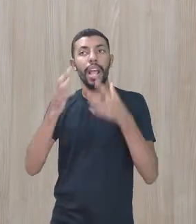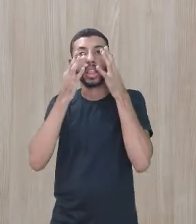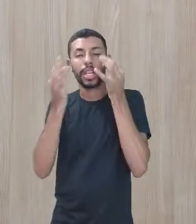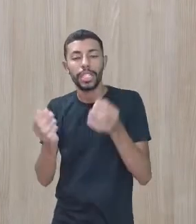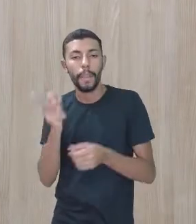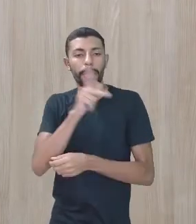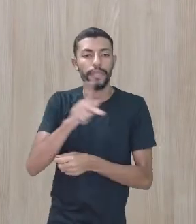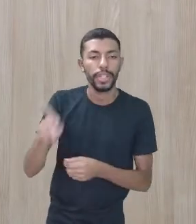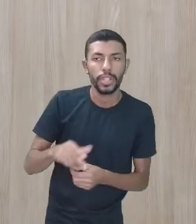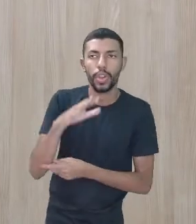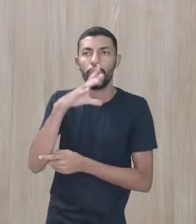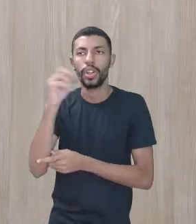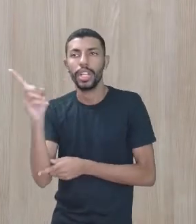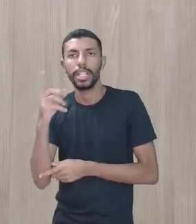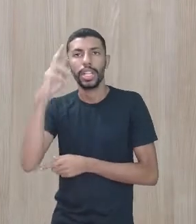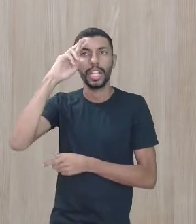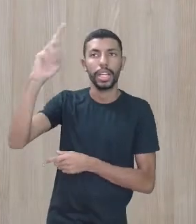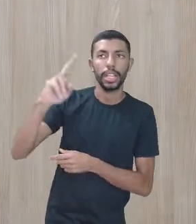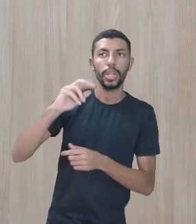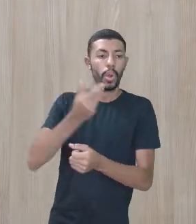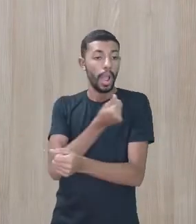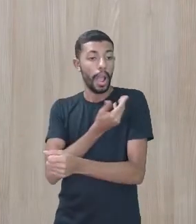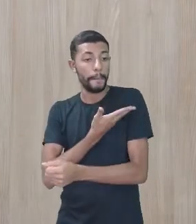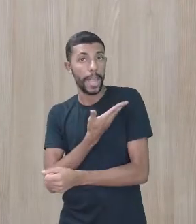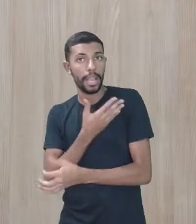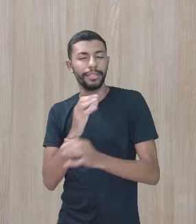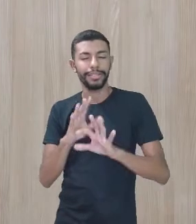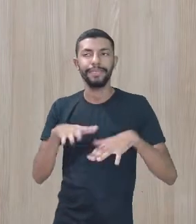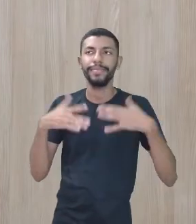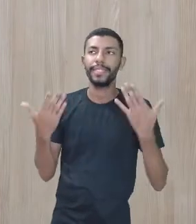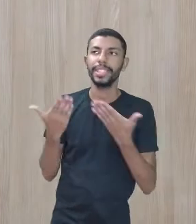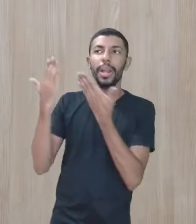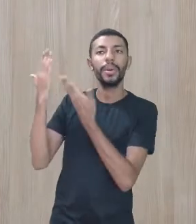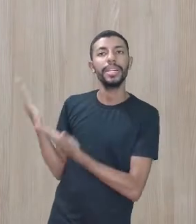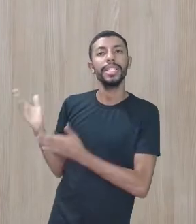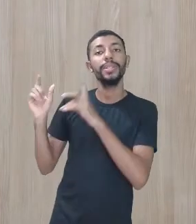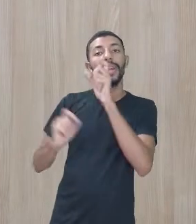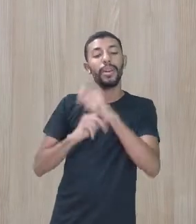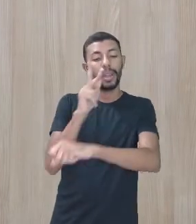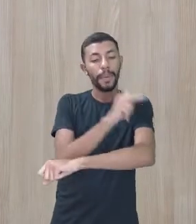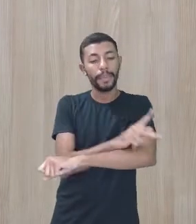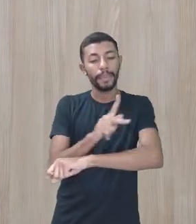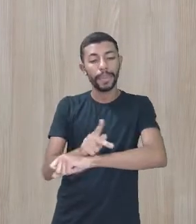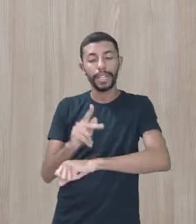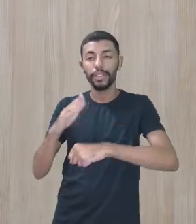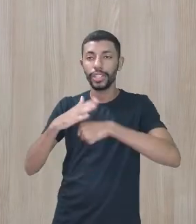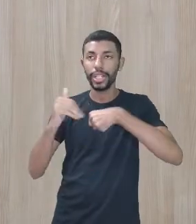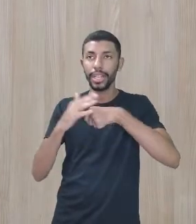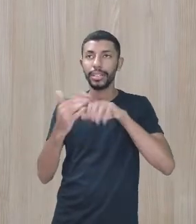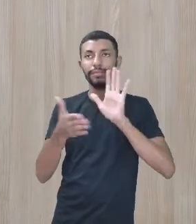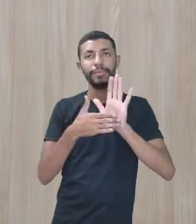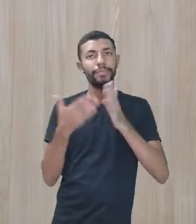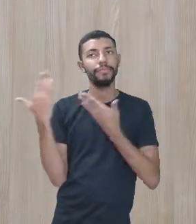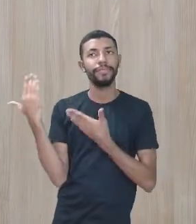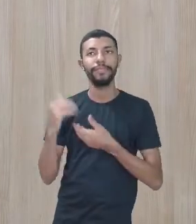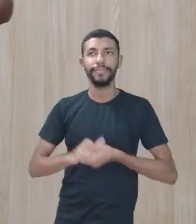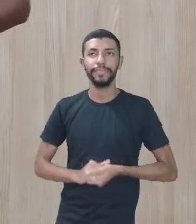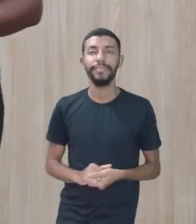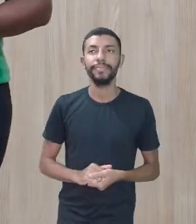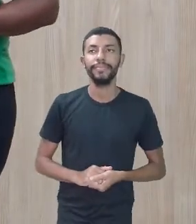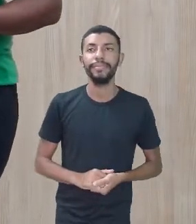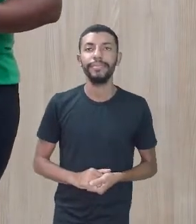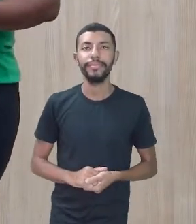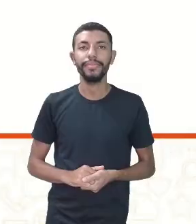falou também de uma outra situação. Então, isso é a proposta da pedagogia da afetividade.